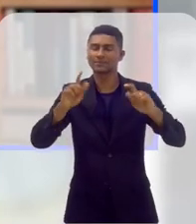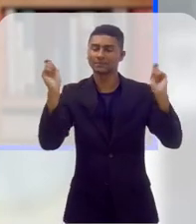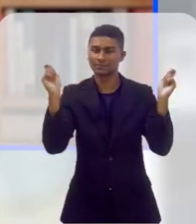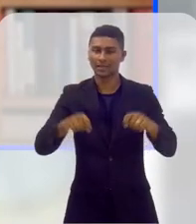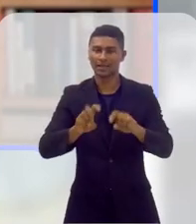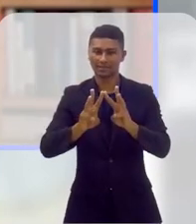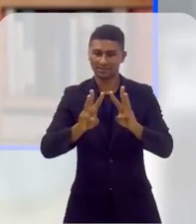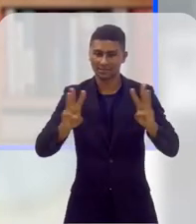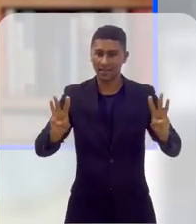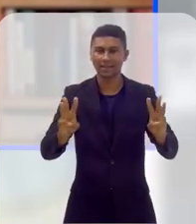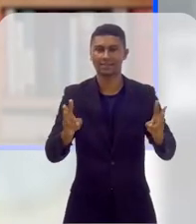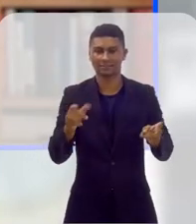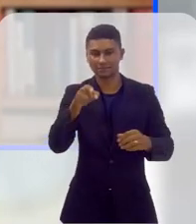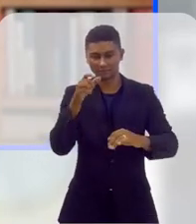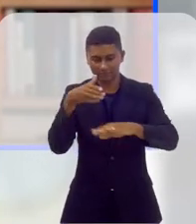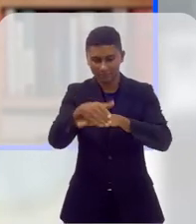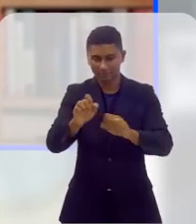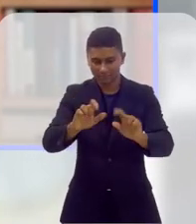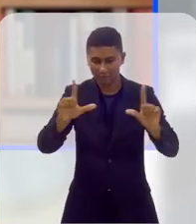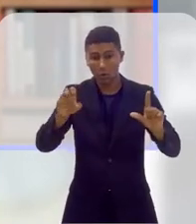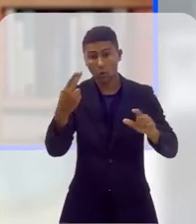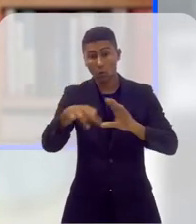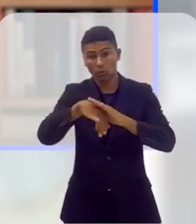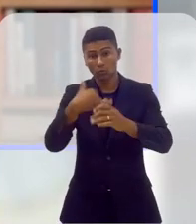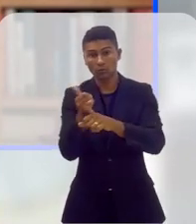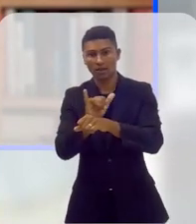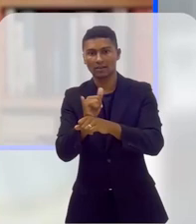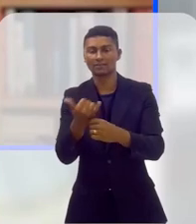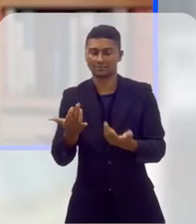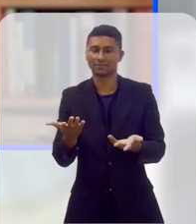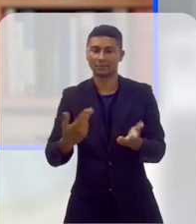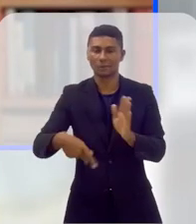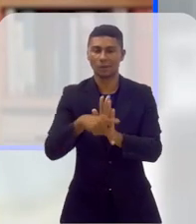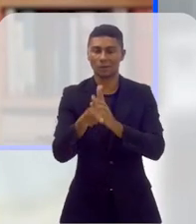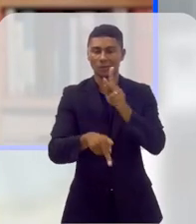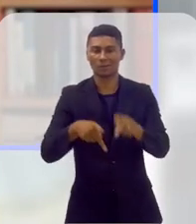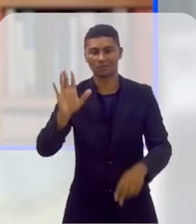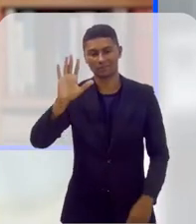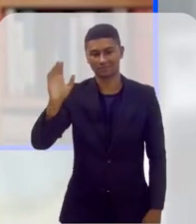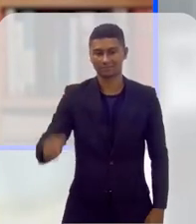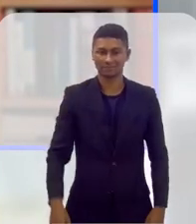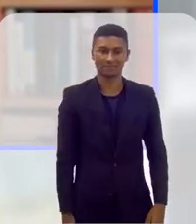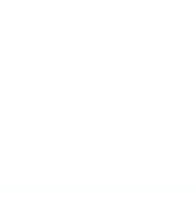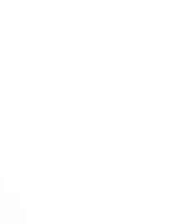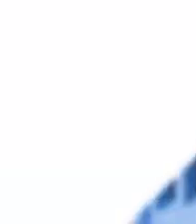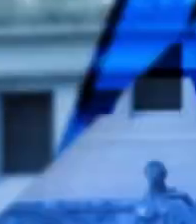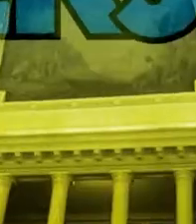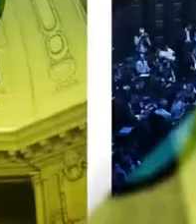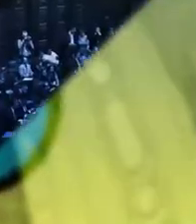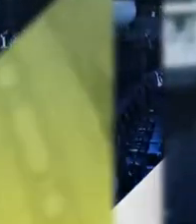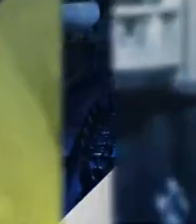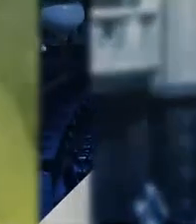acessar o nosso site ou então o nosso canal do YouTube, TV Alerje, o canal do povo. Até a próxima!